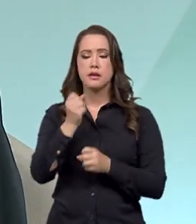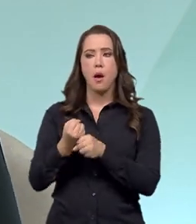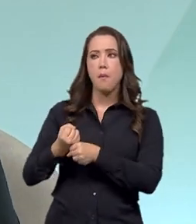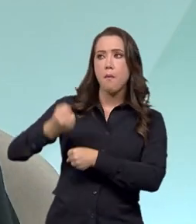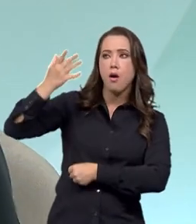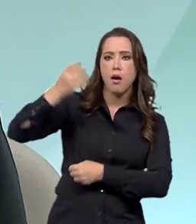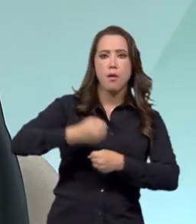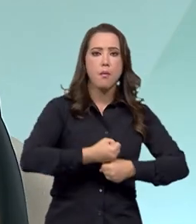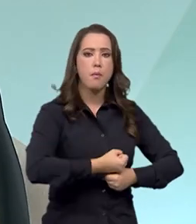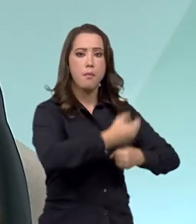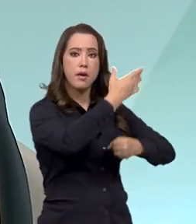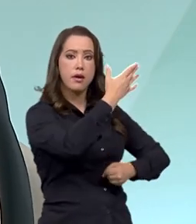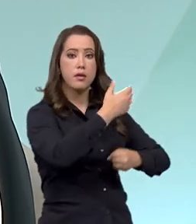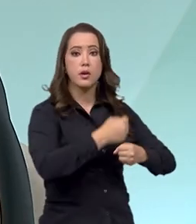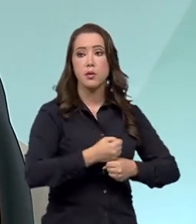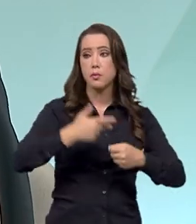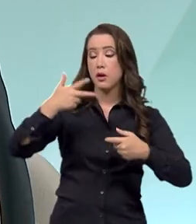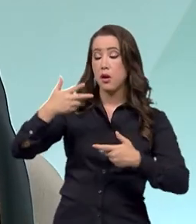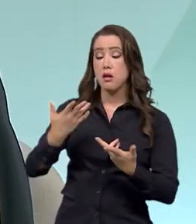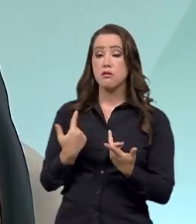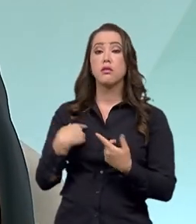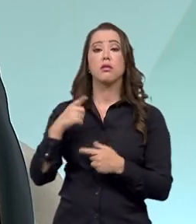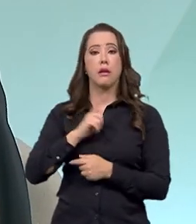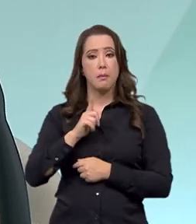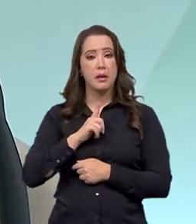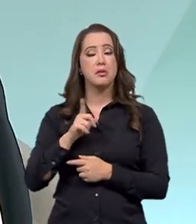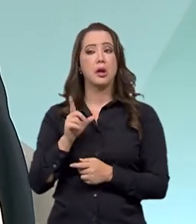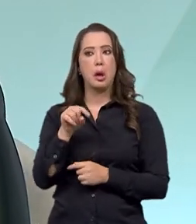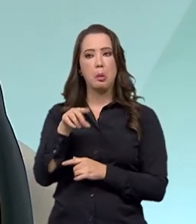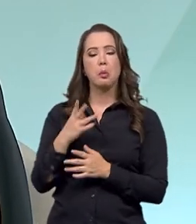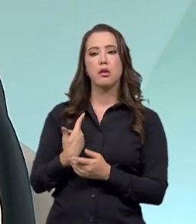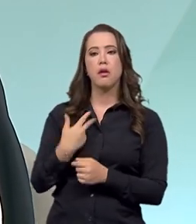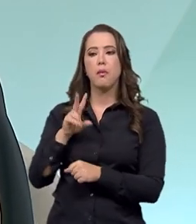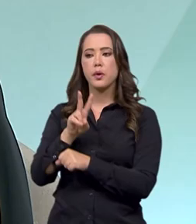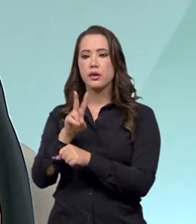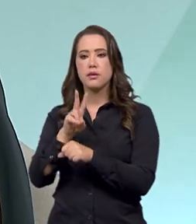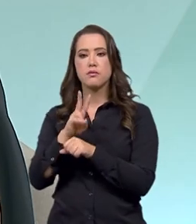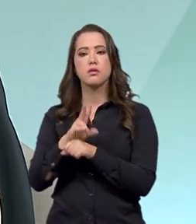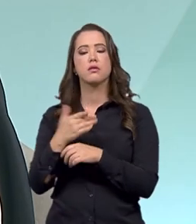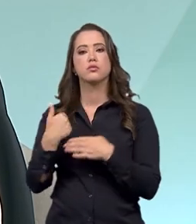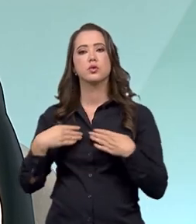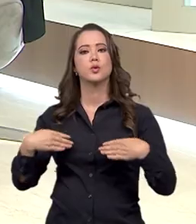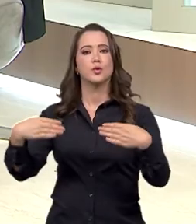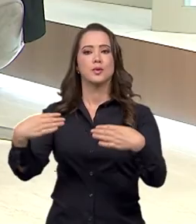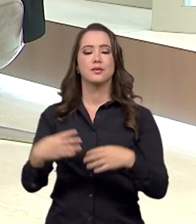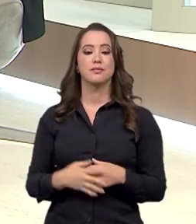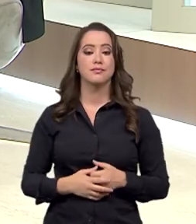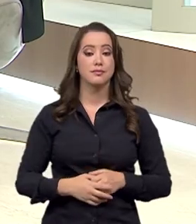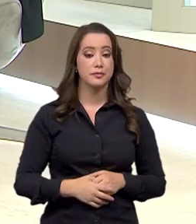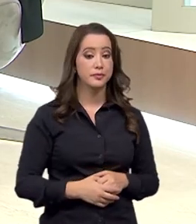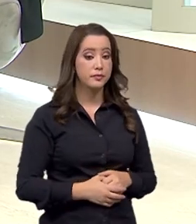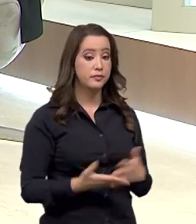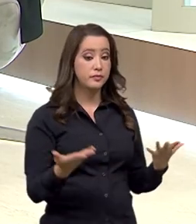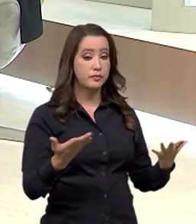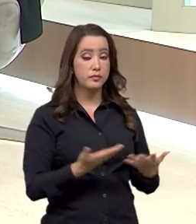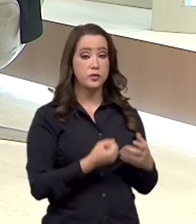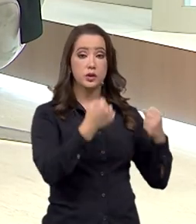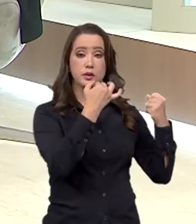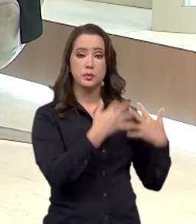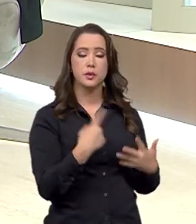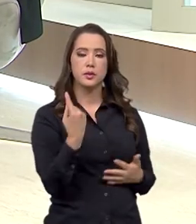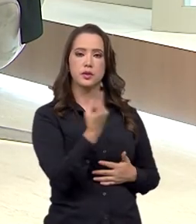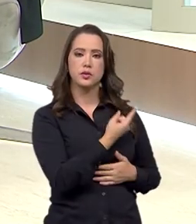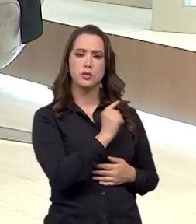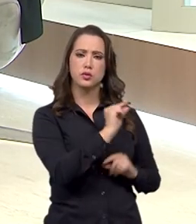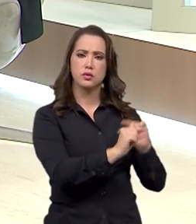como é o caso das festas de São João. Todos eles têm o apoio do Ministério. Agora, eu queria que você comentasse conosco um